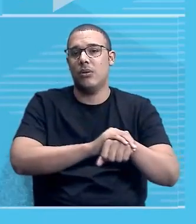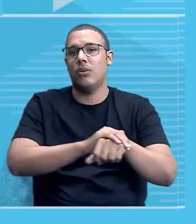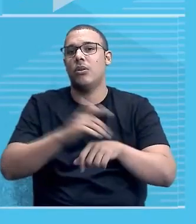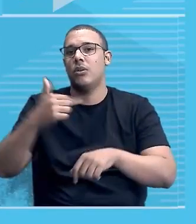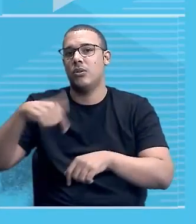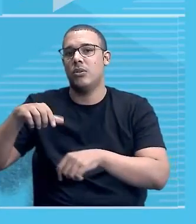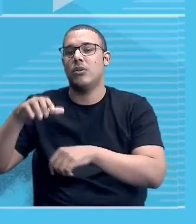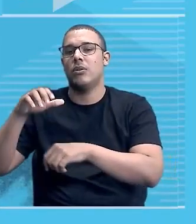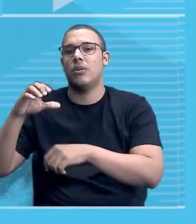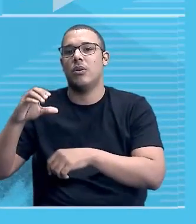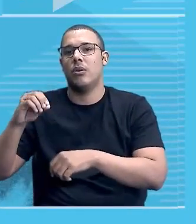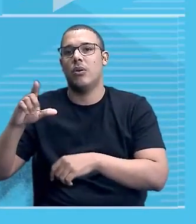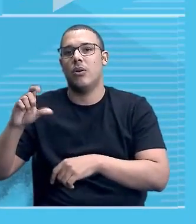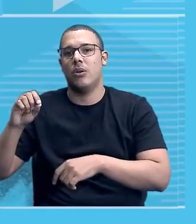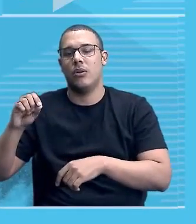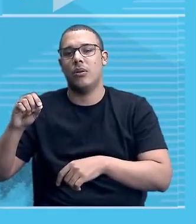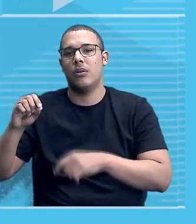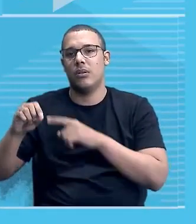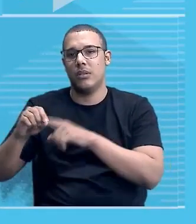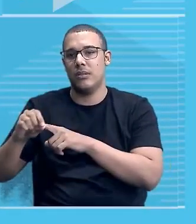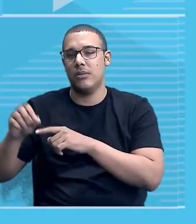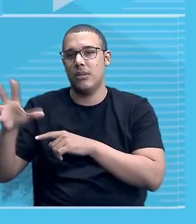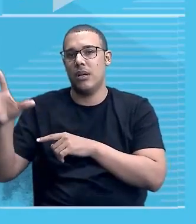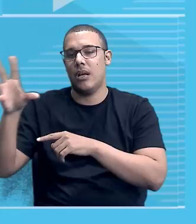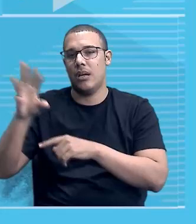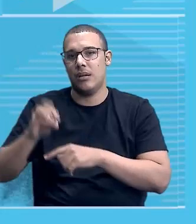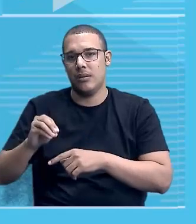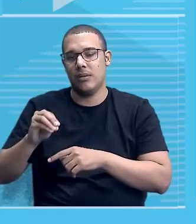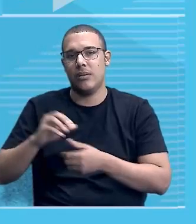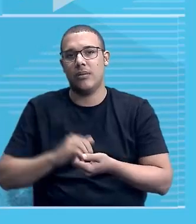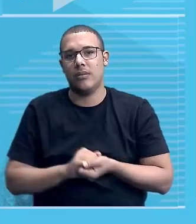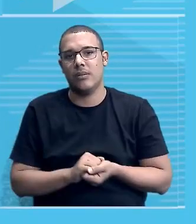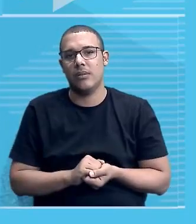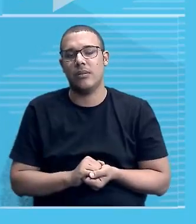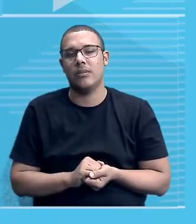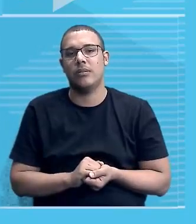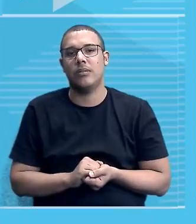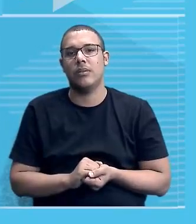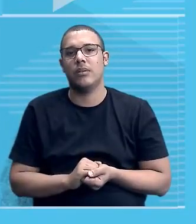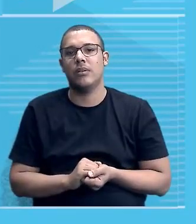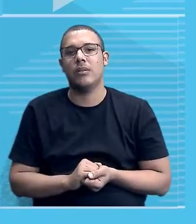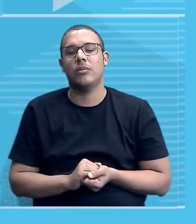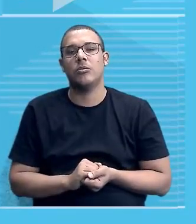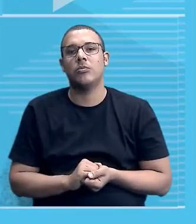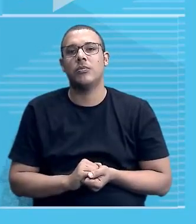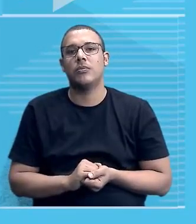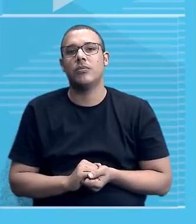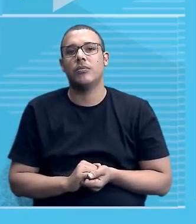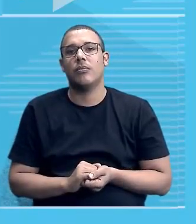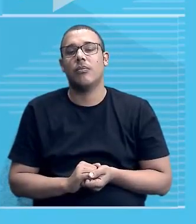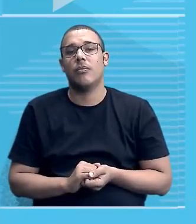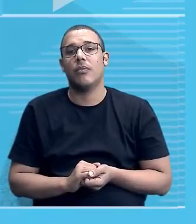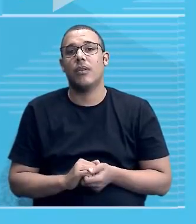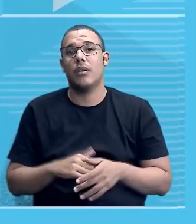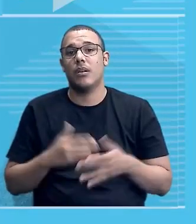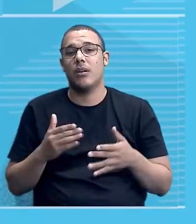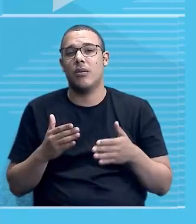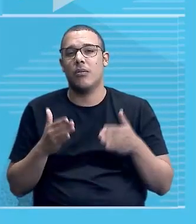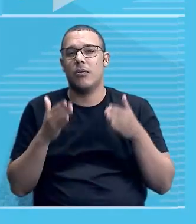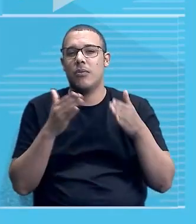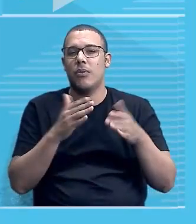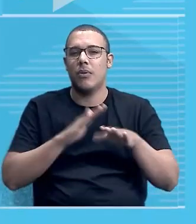O colonizador é europeu, o colonizado é africano. Quando eu falo descolonização afrasiática, eu remeto mais para esse